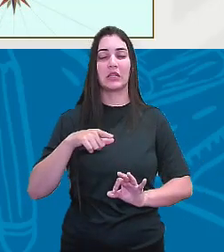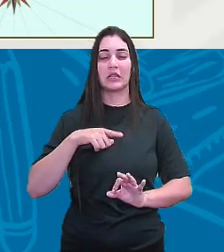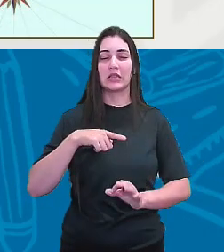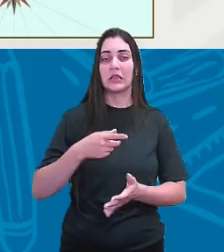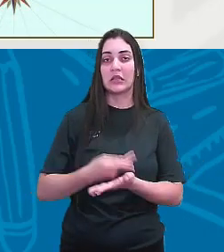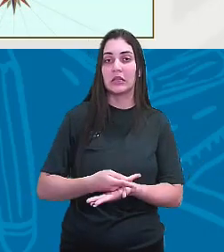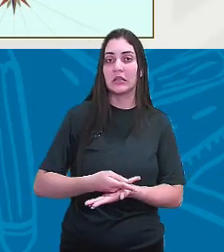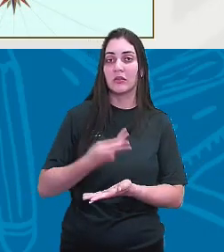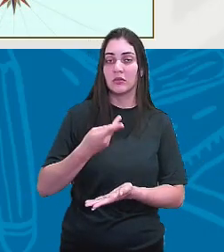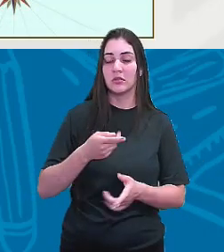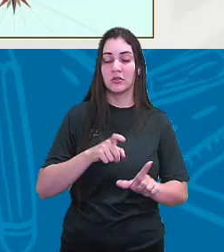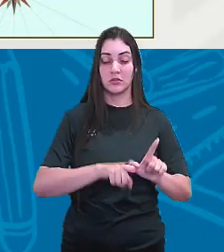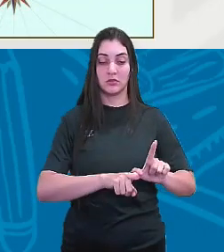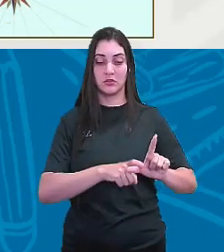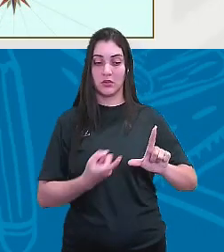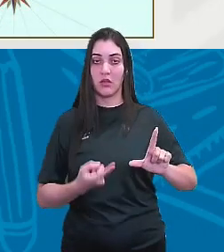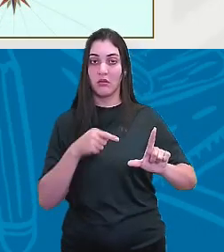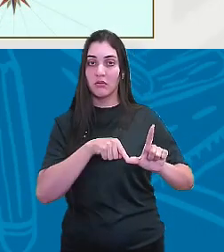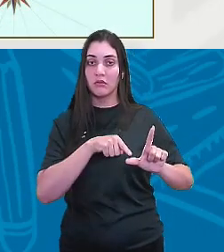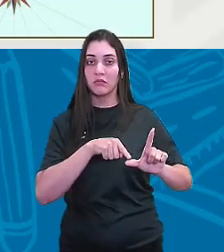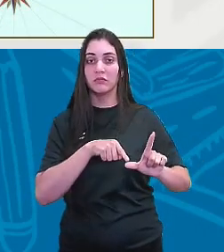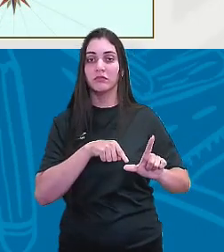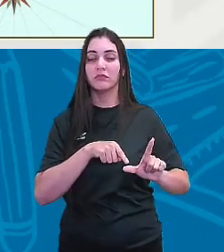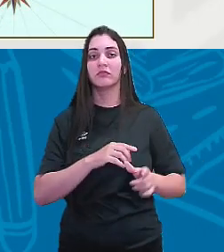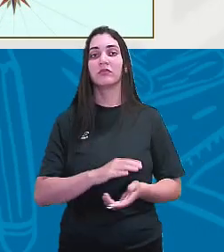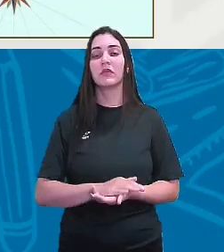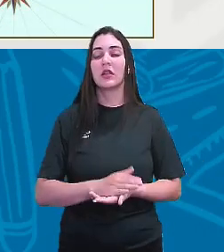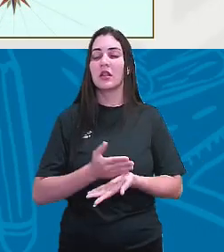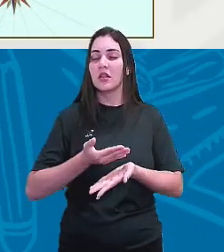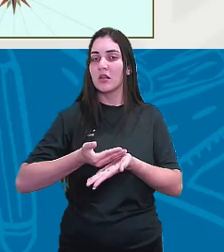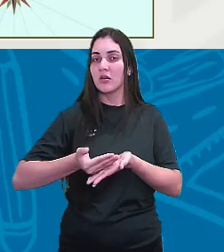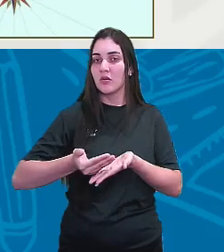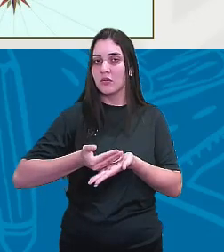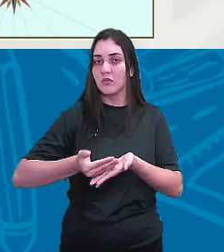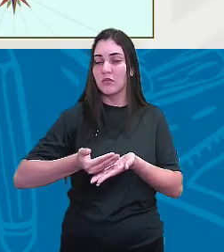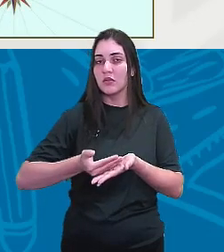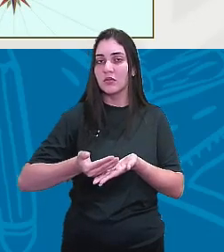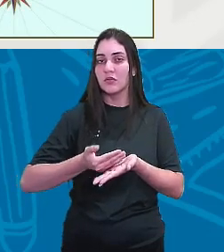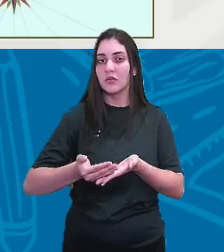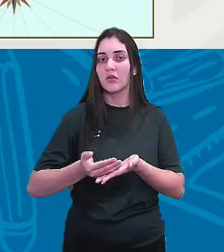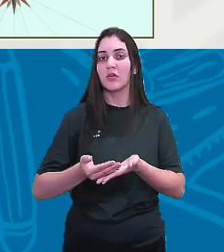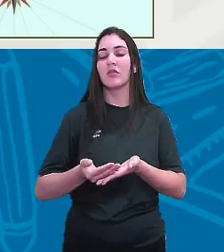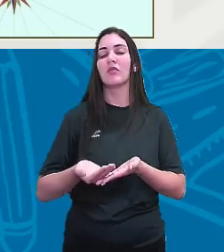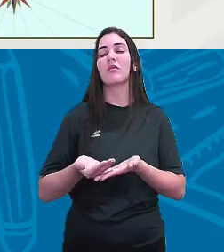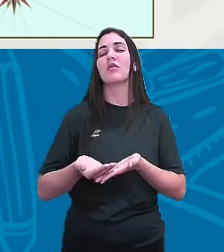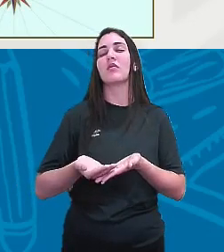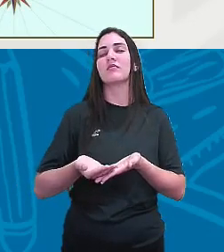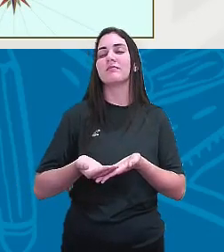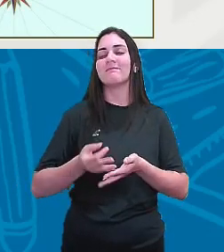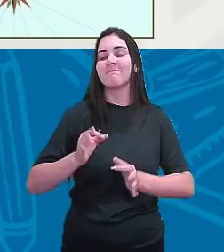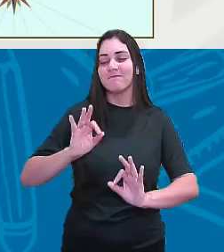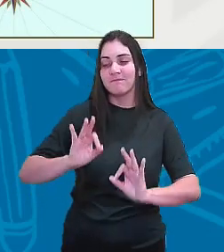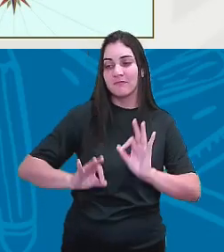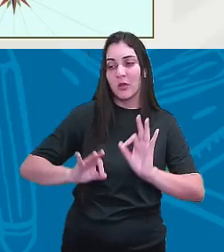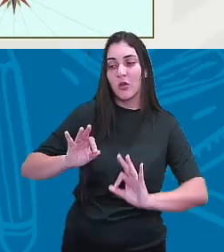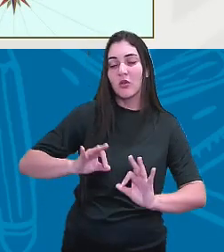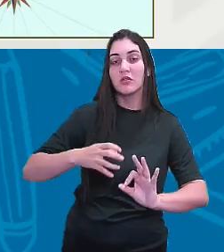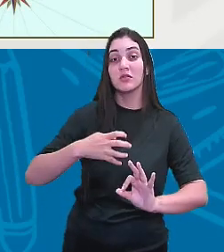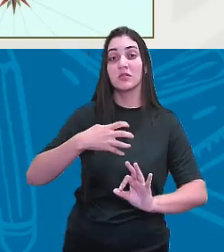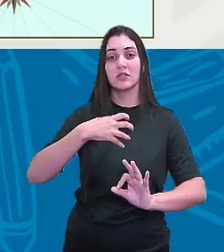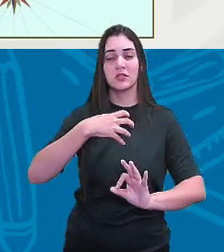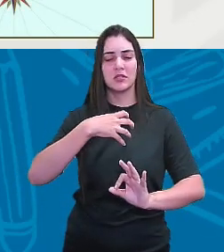essa independência, ela foi, ela começou a ser gestada, ela sentido de